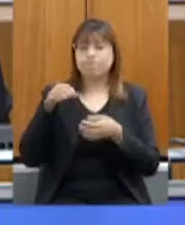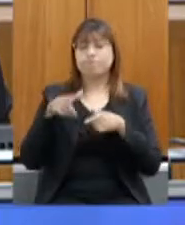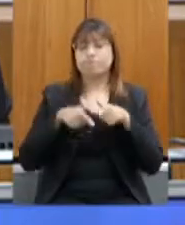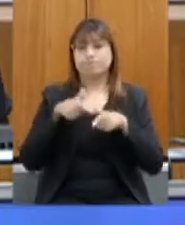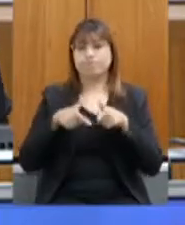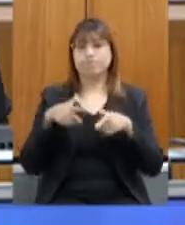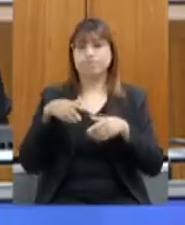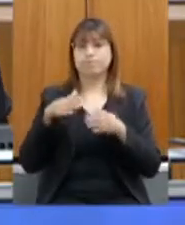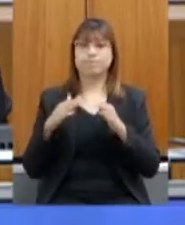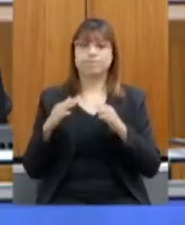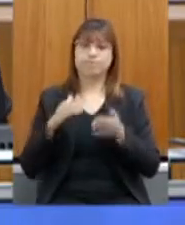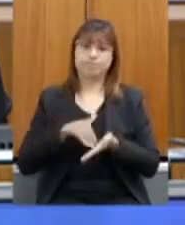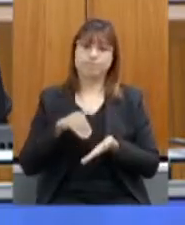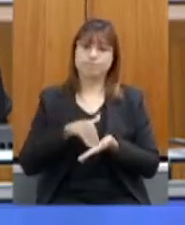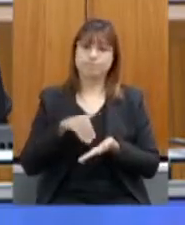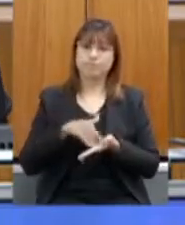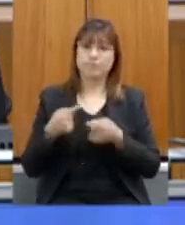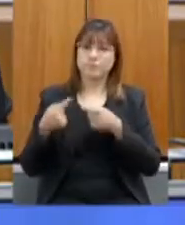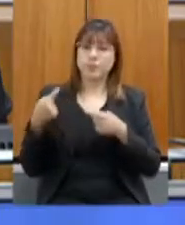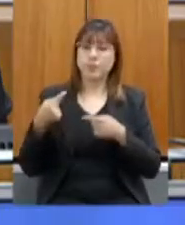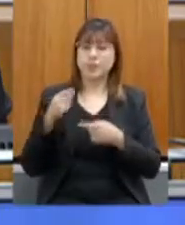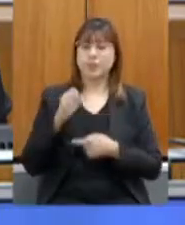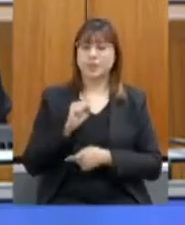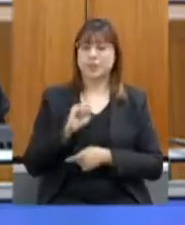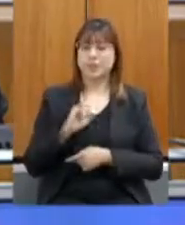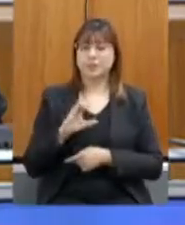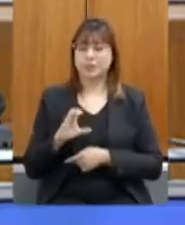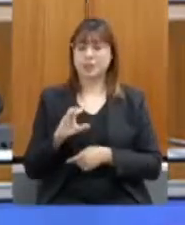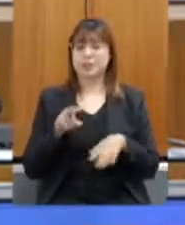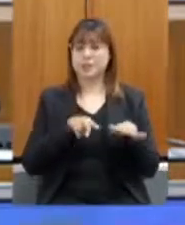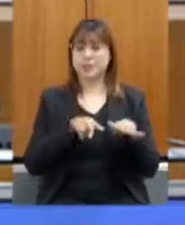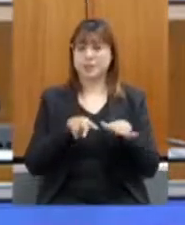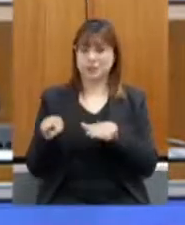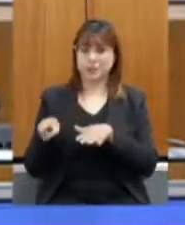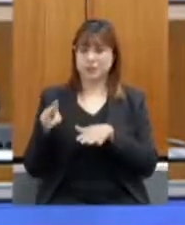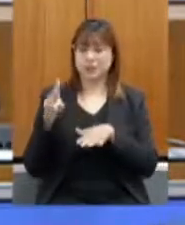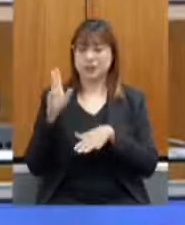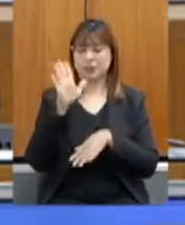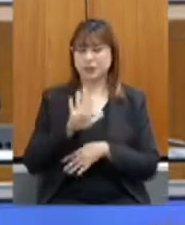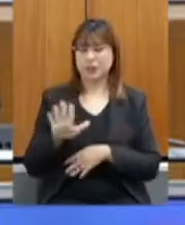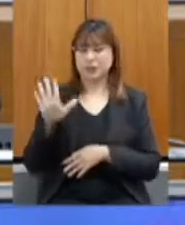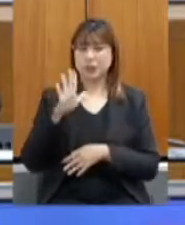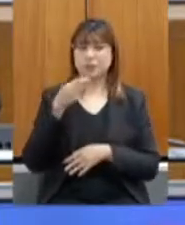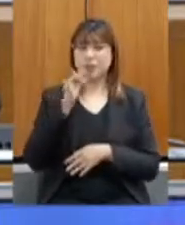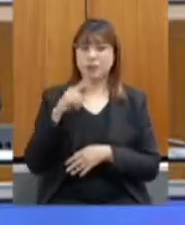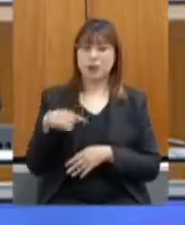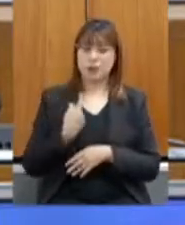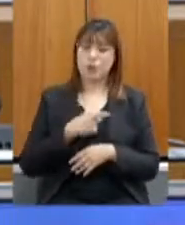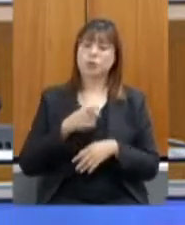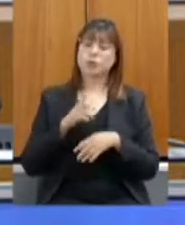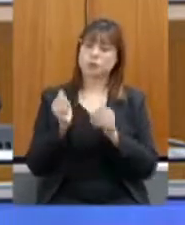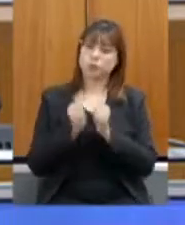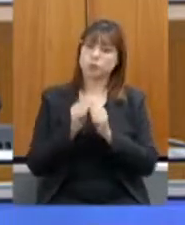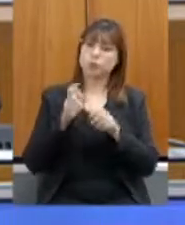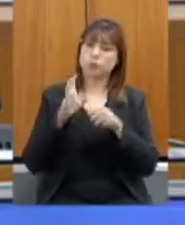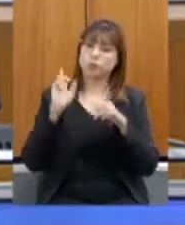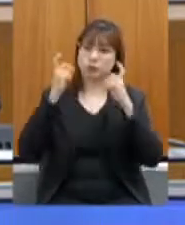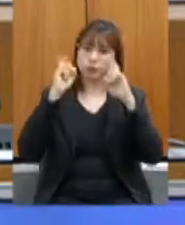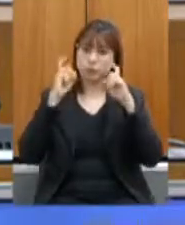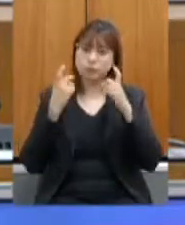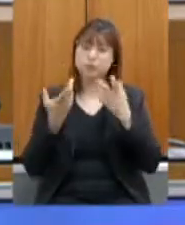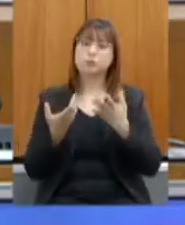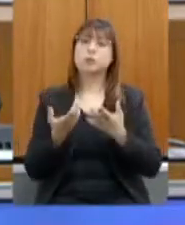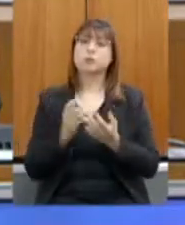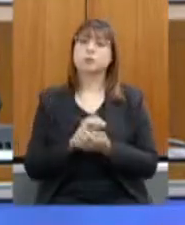semana passada durante a SIC, que é a Semana Internacional do Café, nós tivemos a reunião da bancada da Frente Parlamentar da Café e